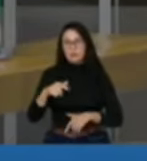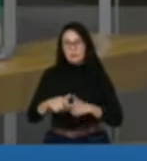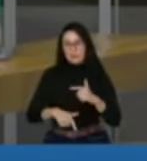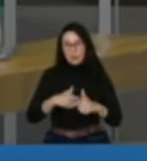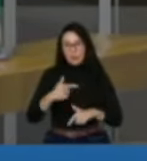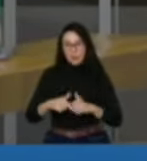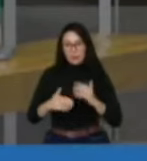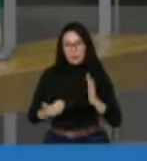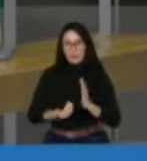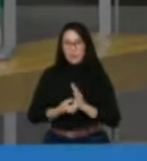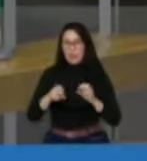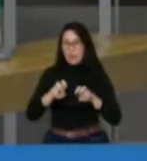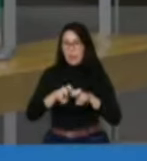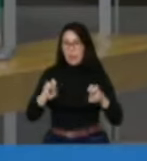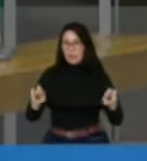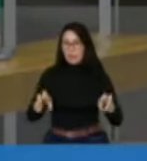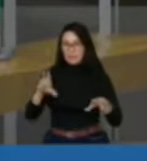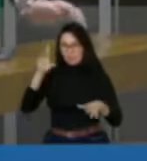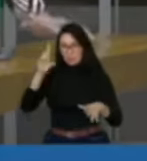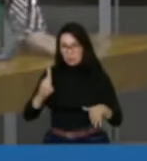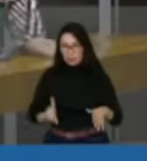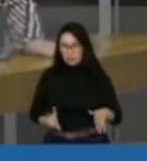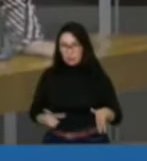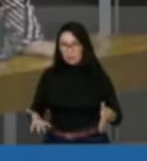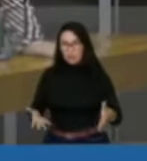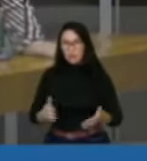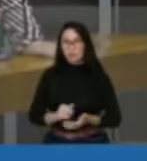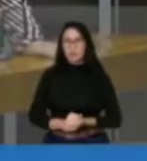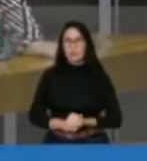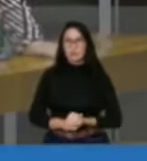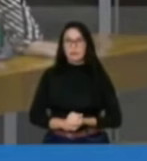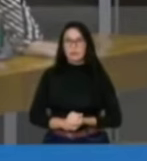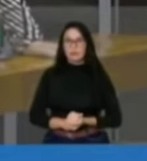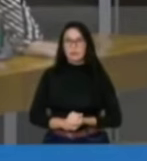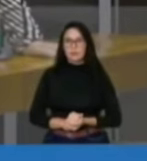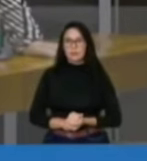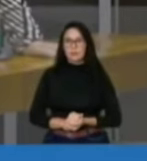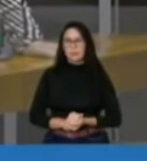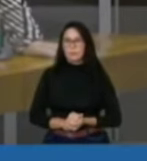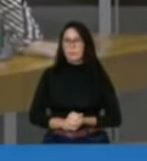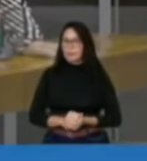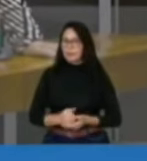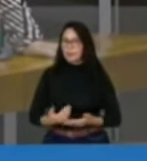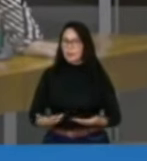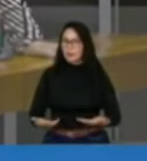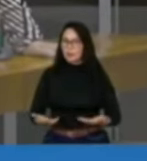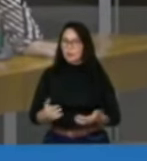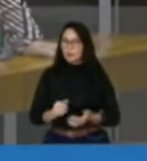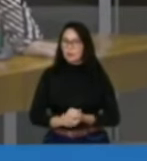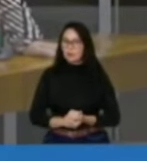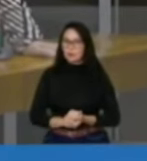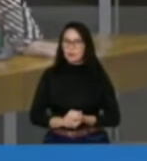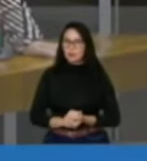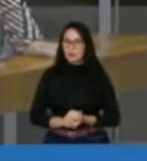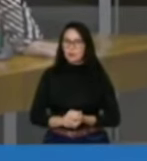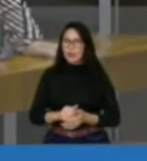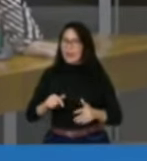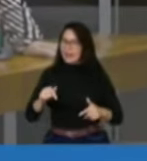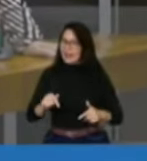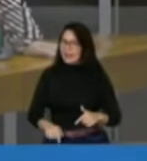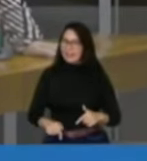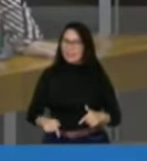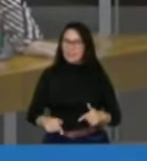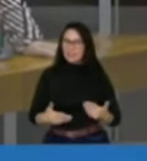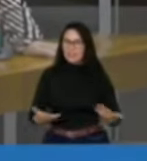mesa diretora sobre a pessoa do deputado Arthur Lira porque ele não pode deixar passar dessa linha. Muitas outras linhas já se cruzaram e já